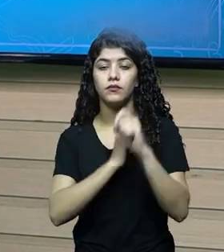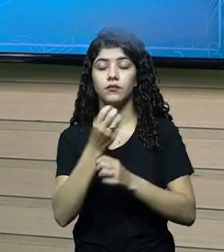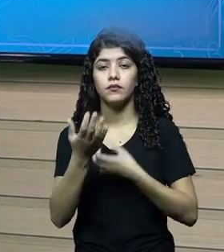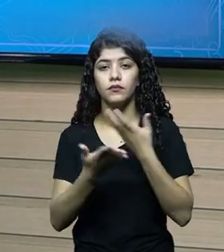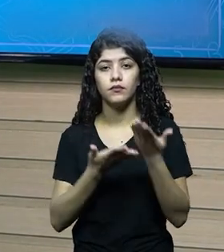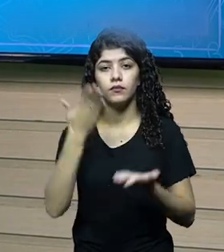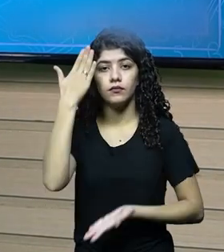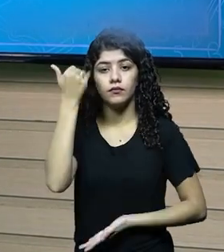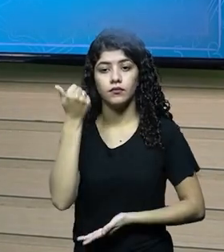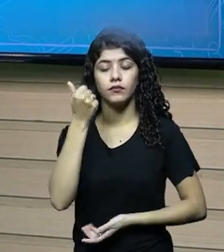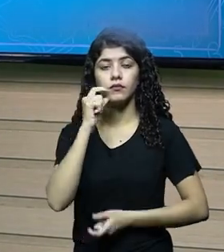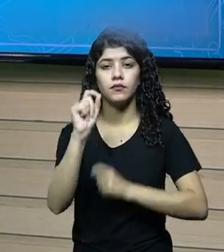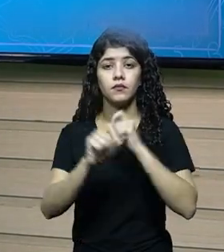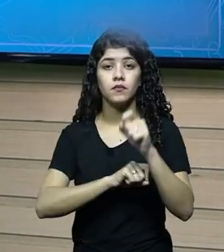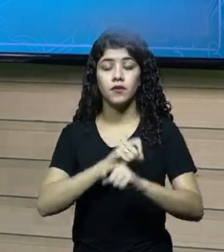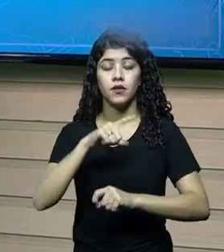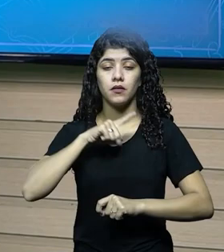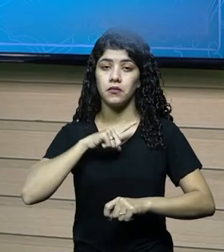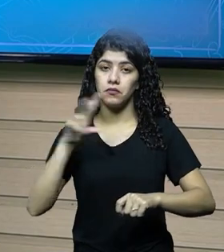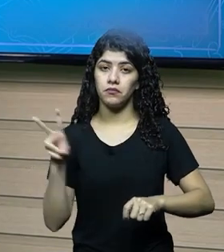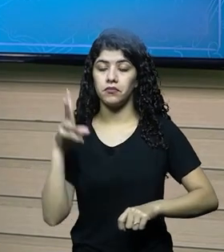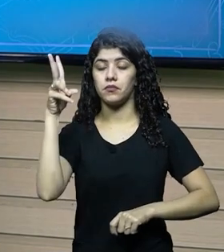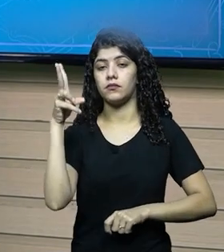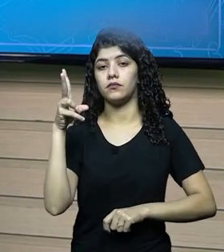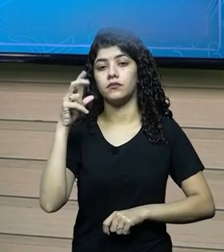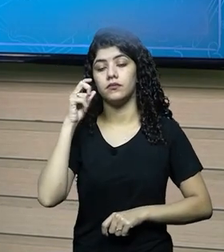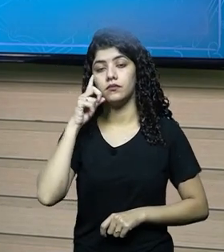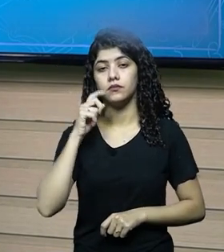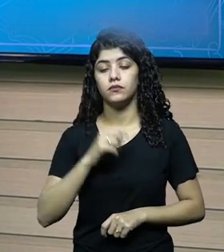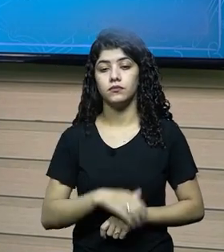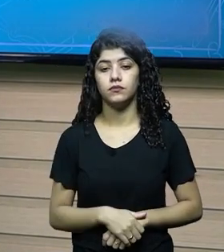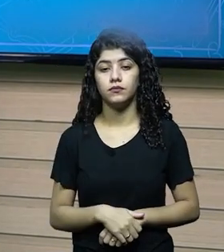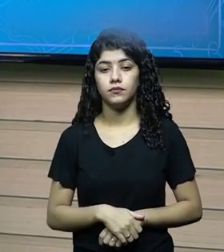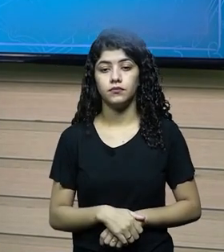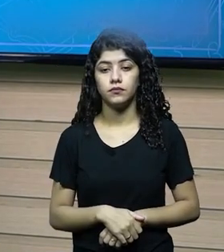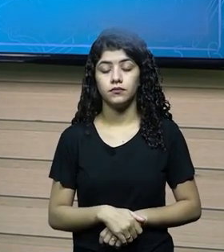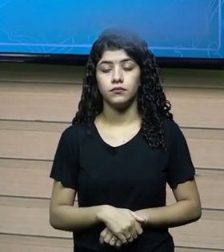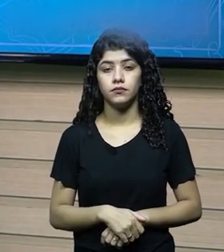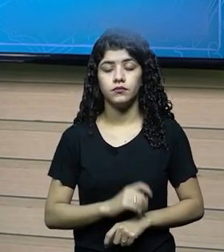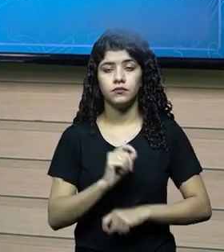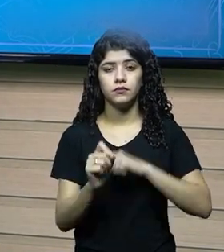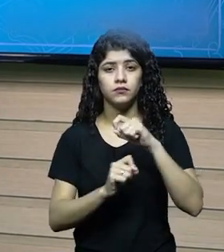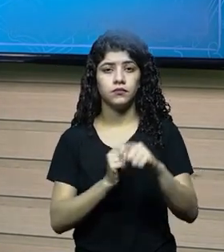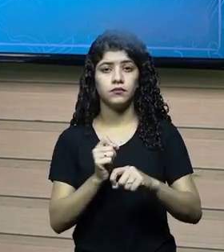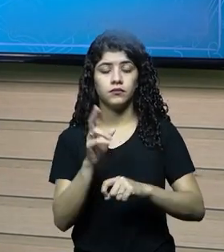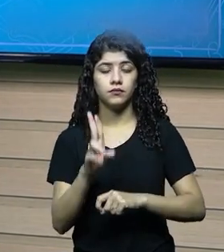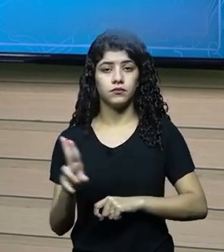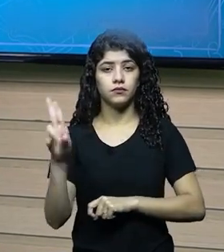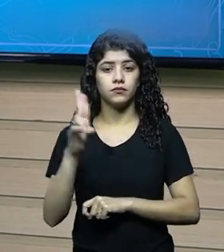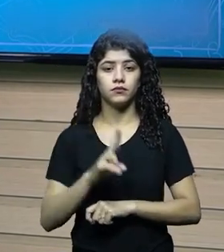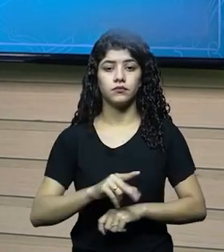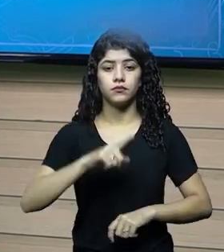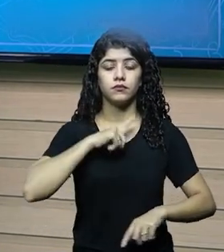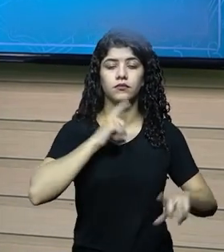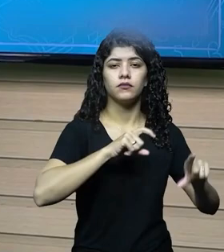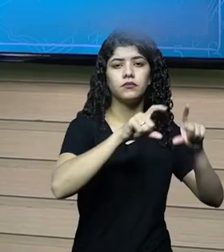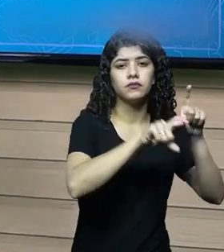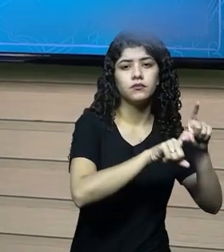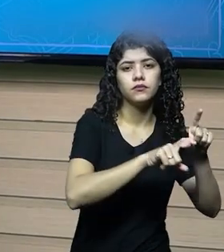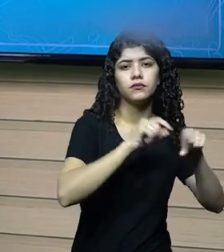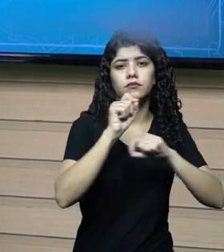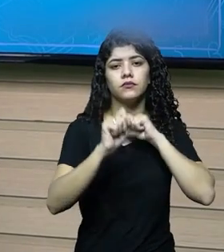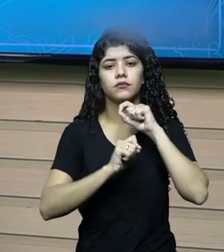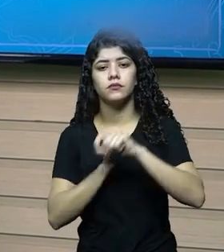é que eu vou saber, o que que agrega valor aqui no ativo biológico, o que que é ativo biológico, o que que é despesa,